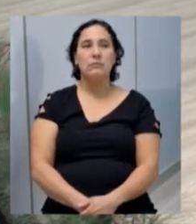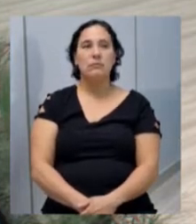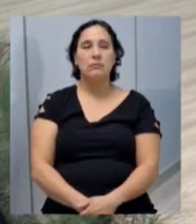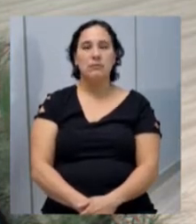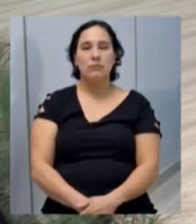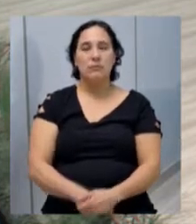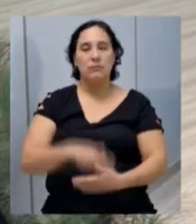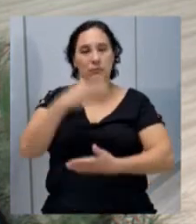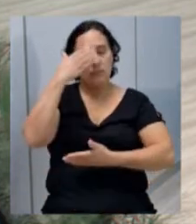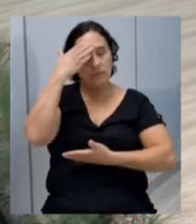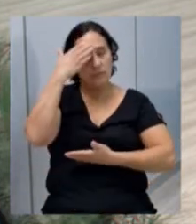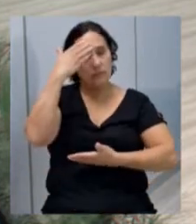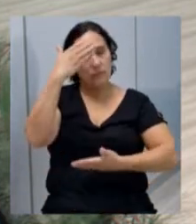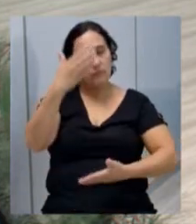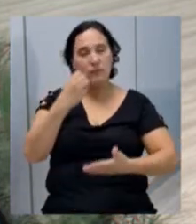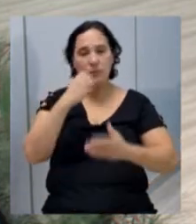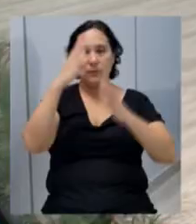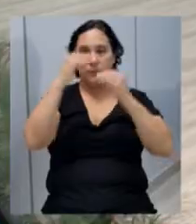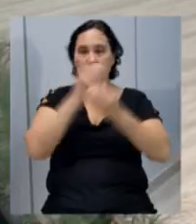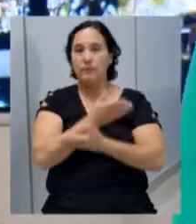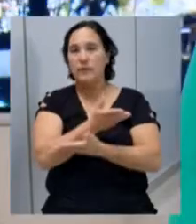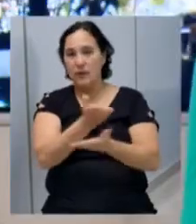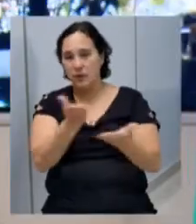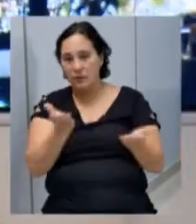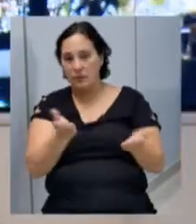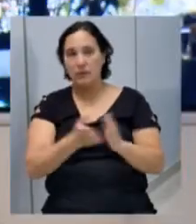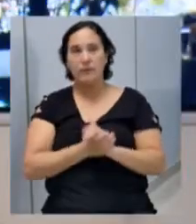Então, agradeço. Boa noite a todos.